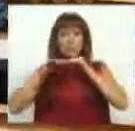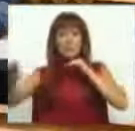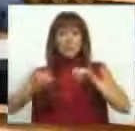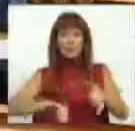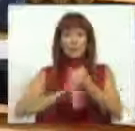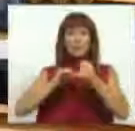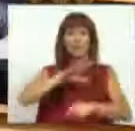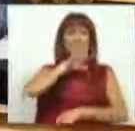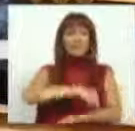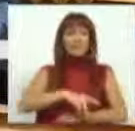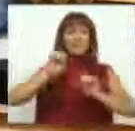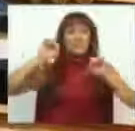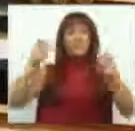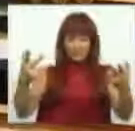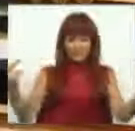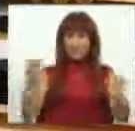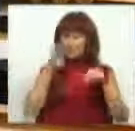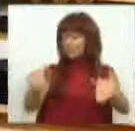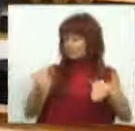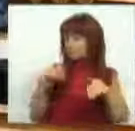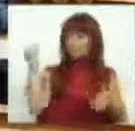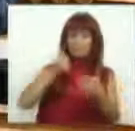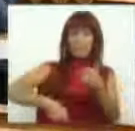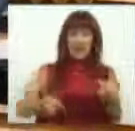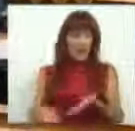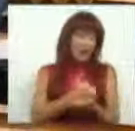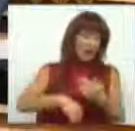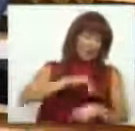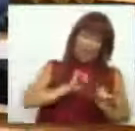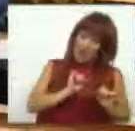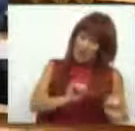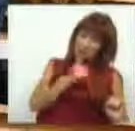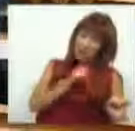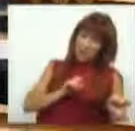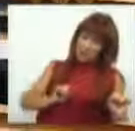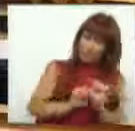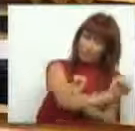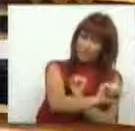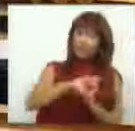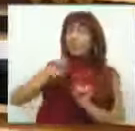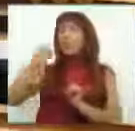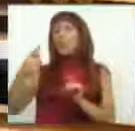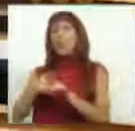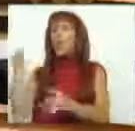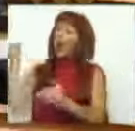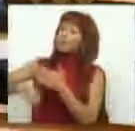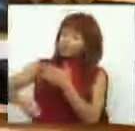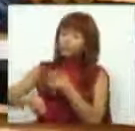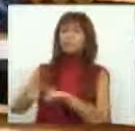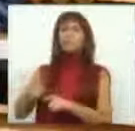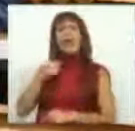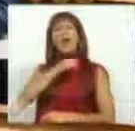sociedade-mãe, ou se abstém de tributar esses lucros, a sua opção, ou os tributa